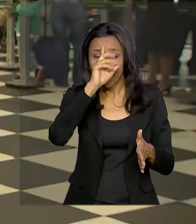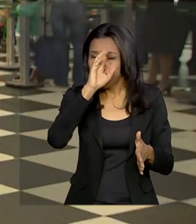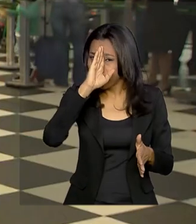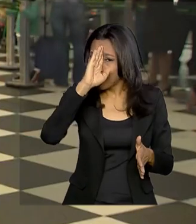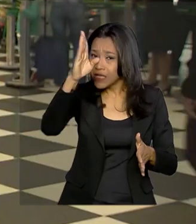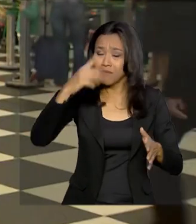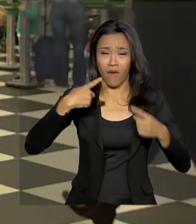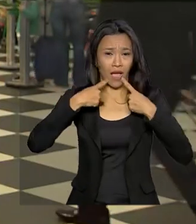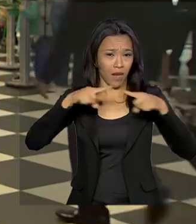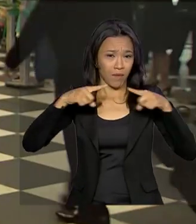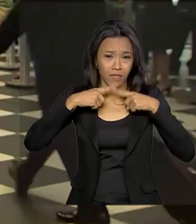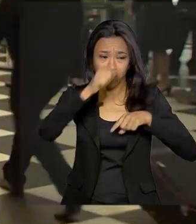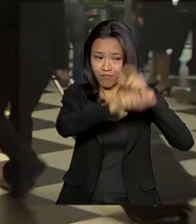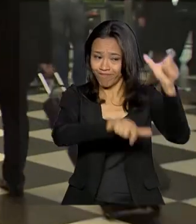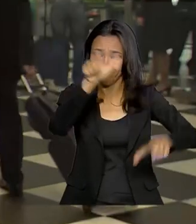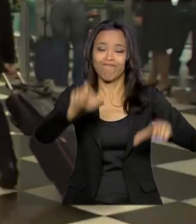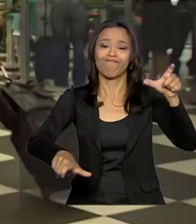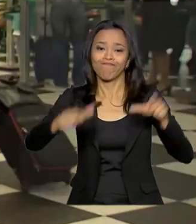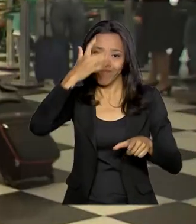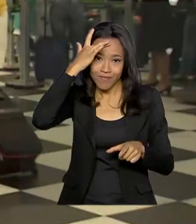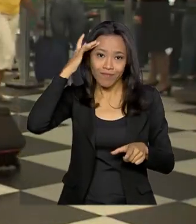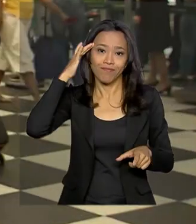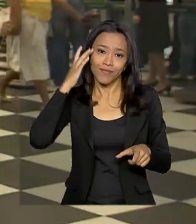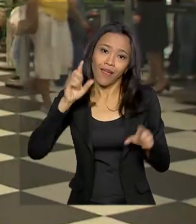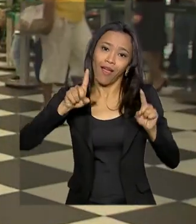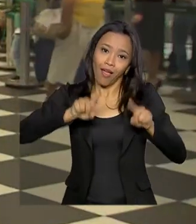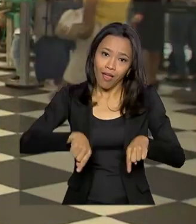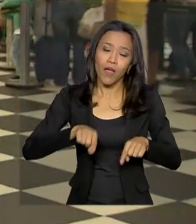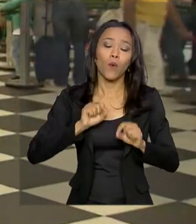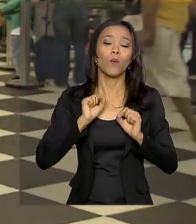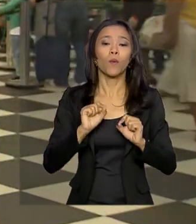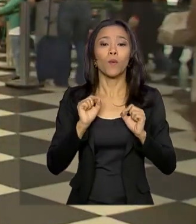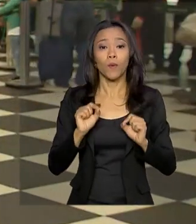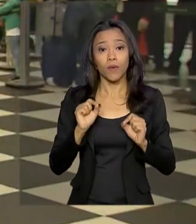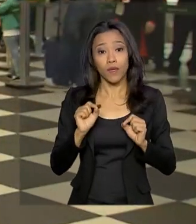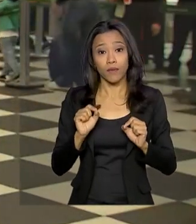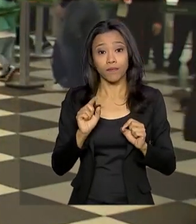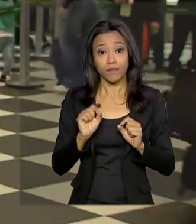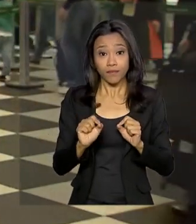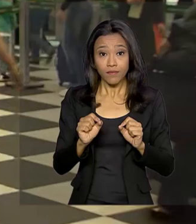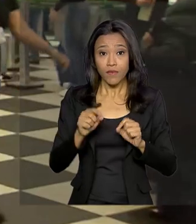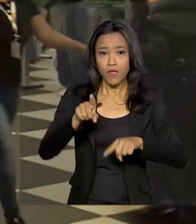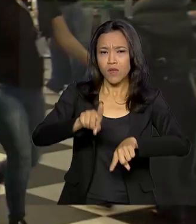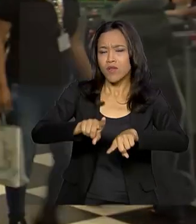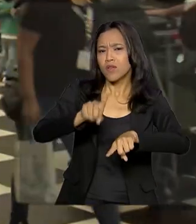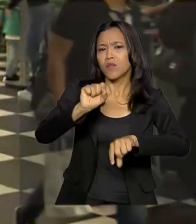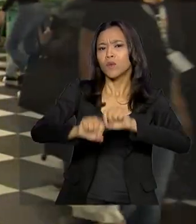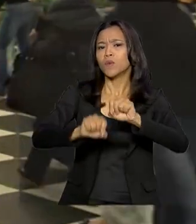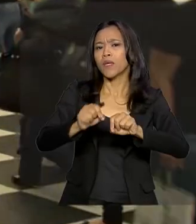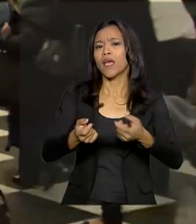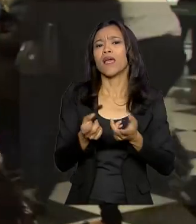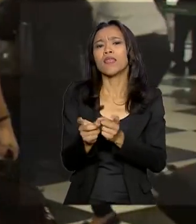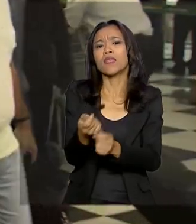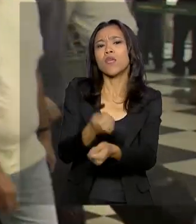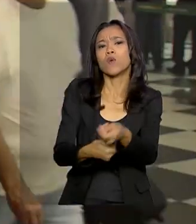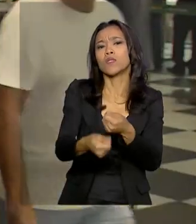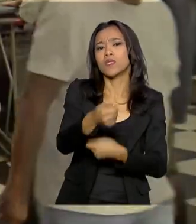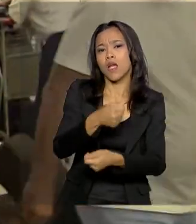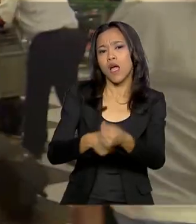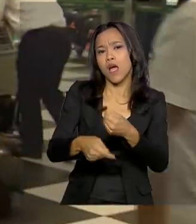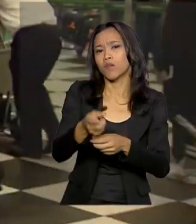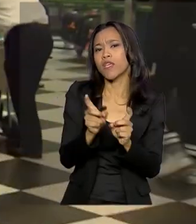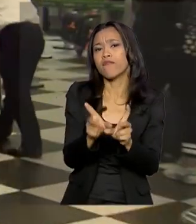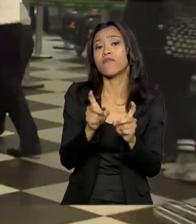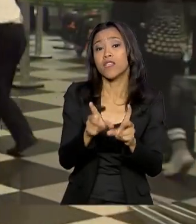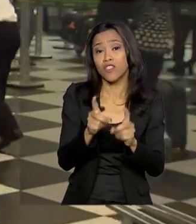dos passageiros, viu, Renata, é justamente o custo-benefício dos produtos que são negociados nos